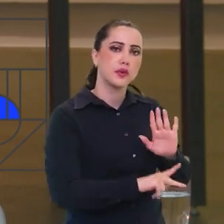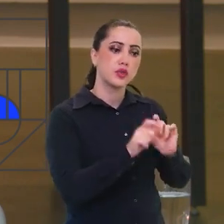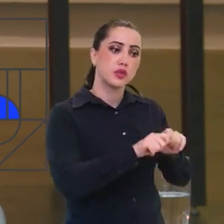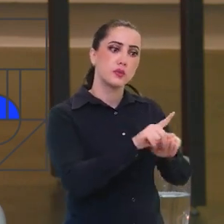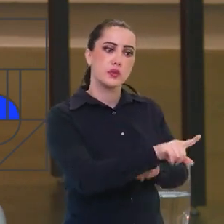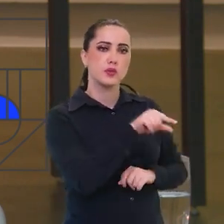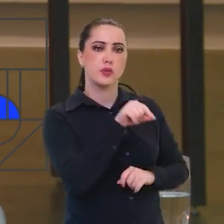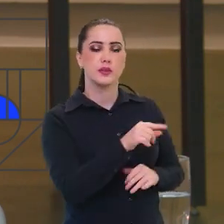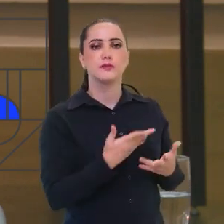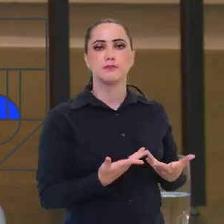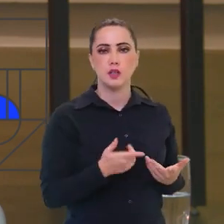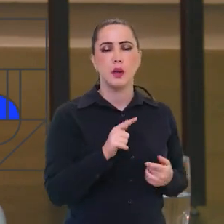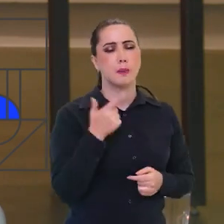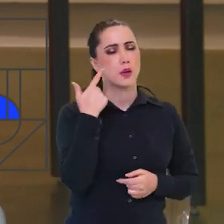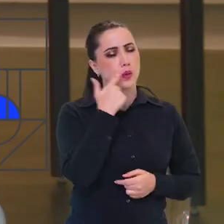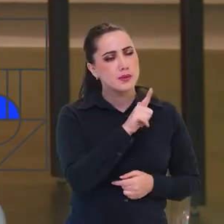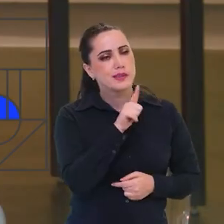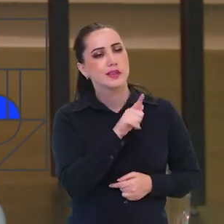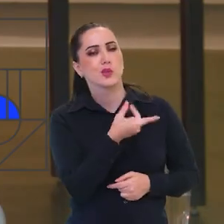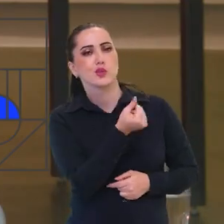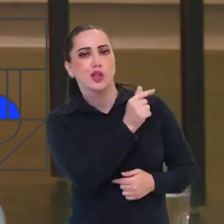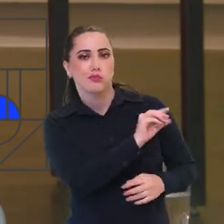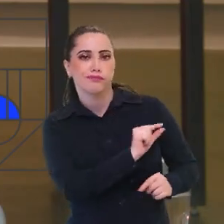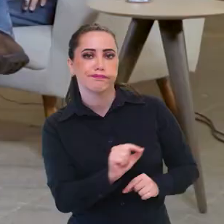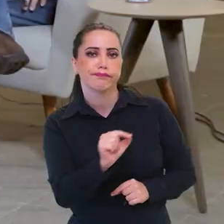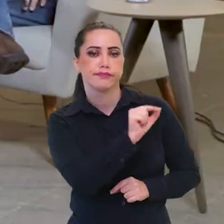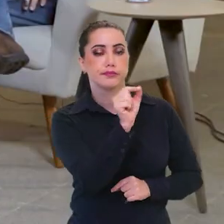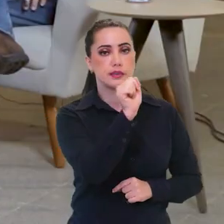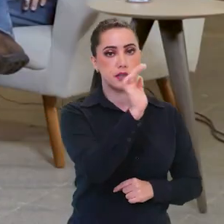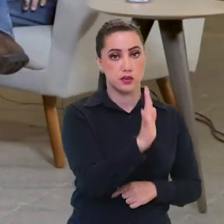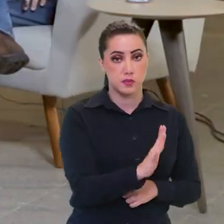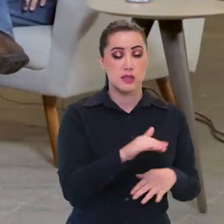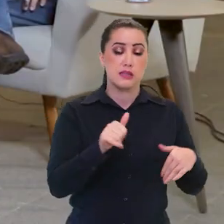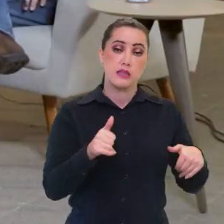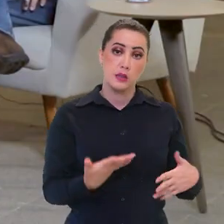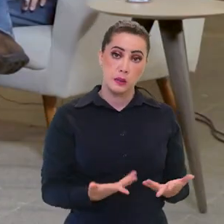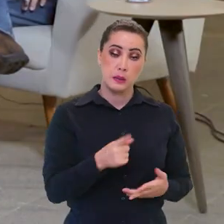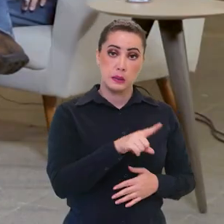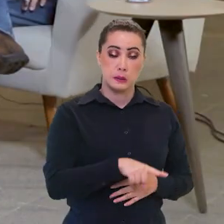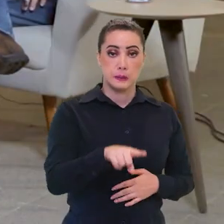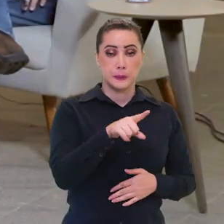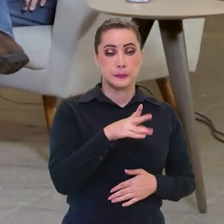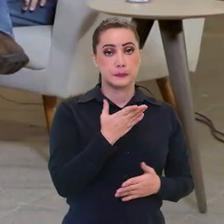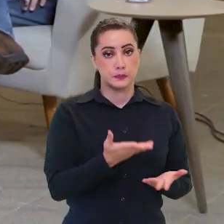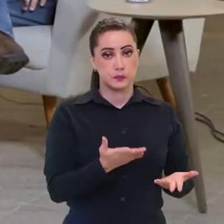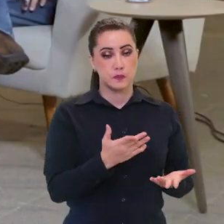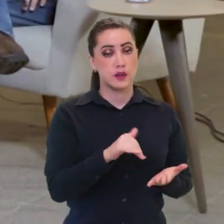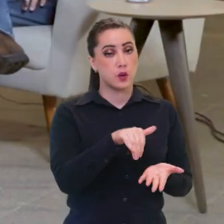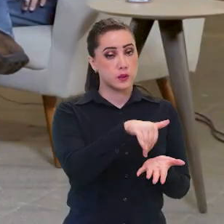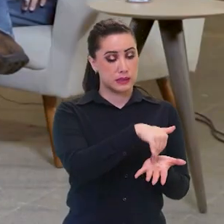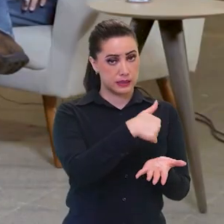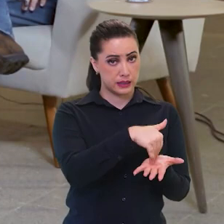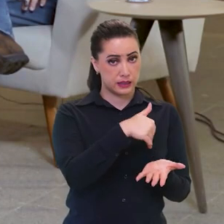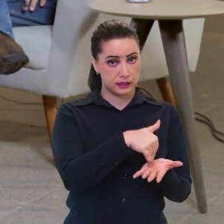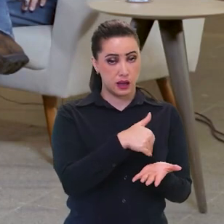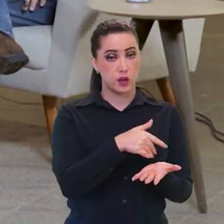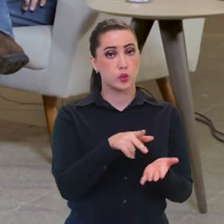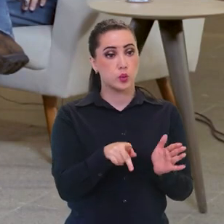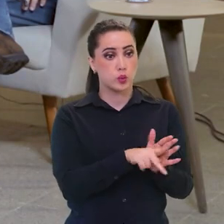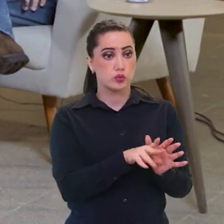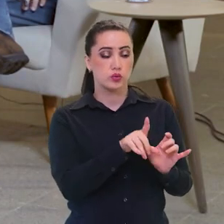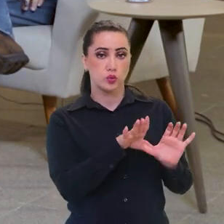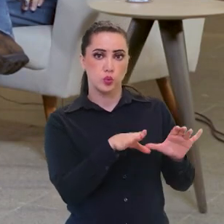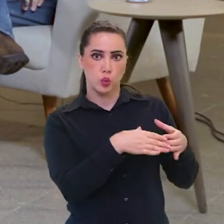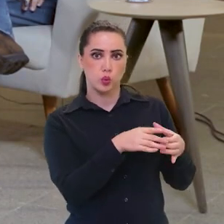as empresas para que essa descentralização aconteça. E até dessa forma, o secretário